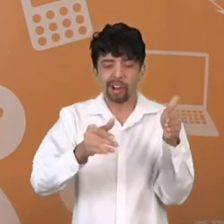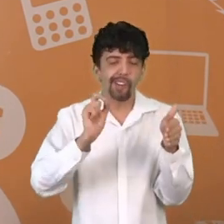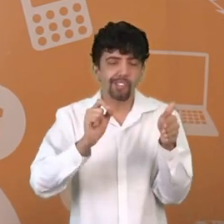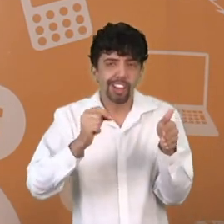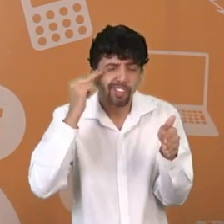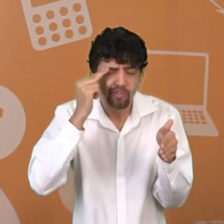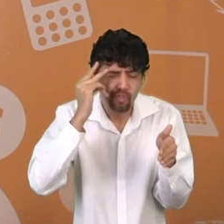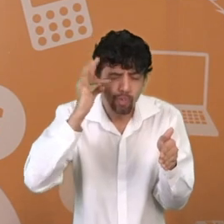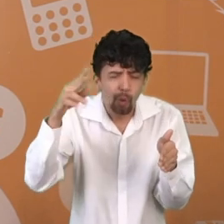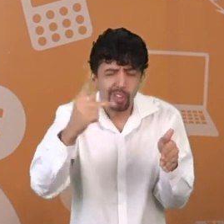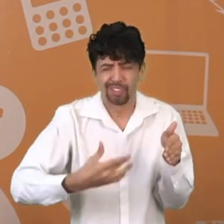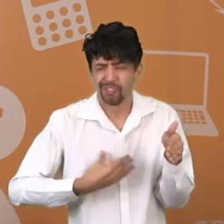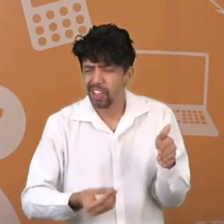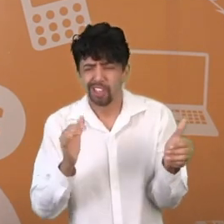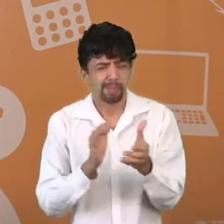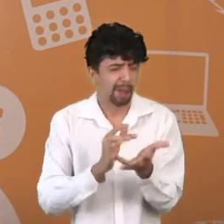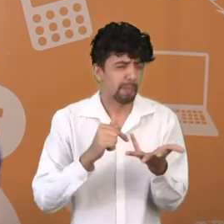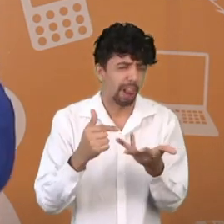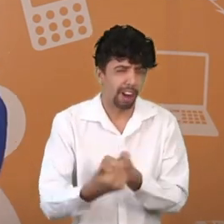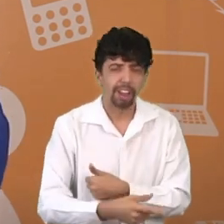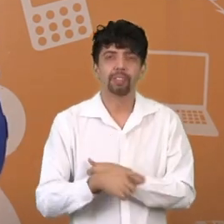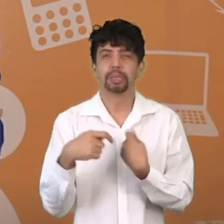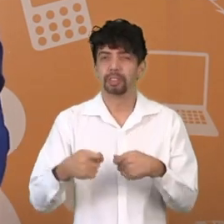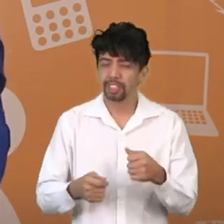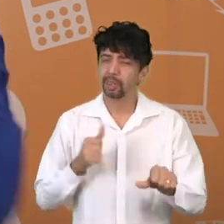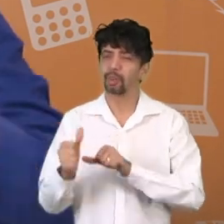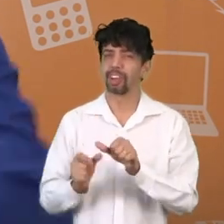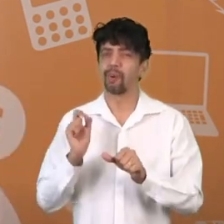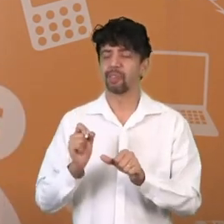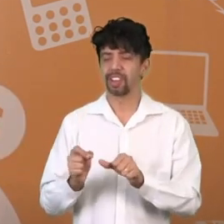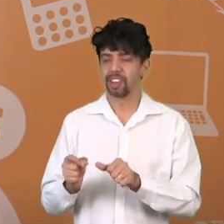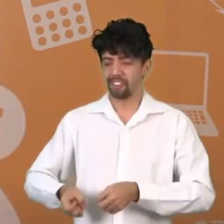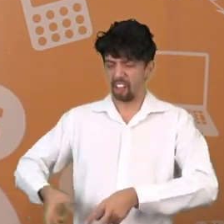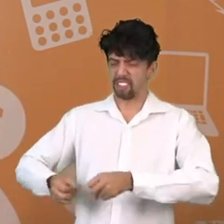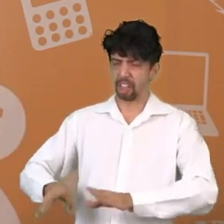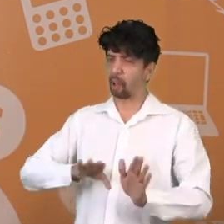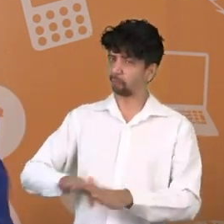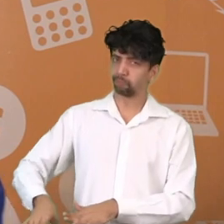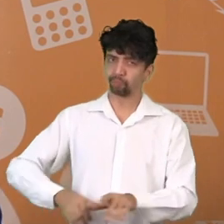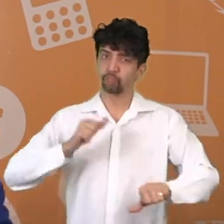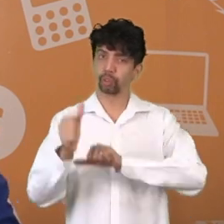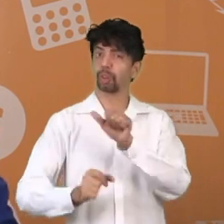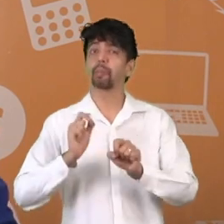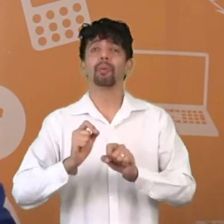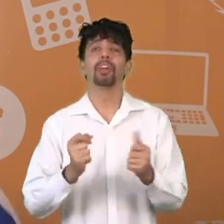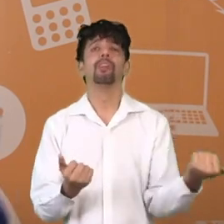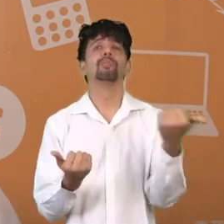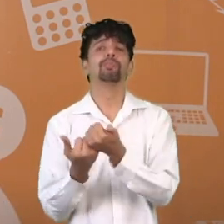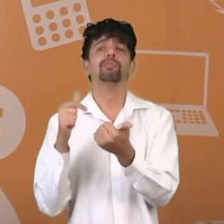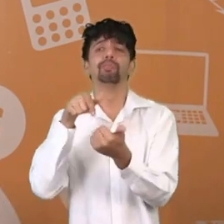É preciso você trocar. Esse gastar por sonhos. Aí tem motivos.